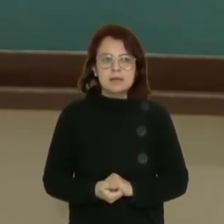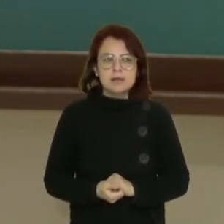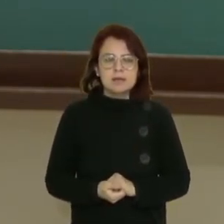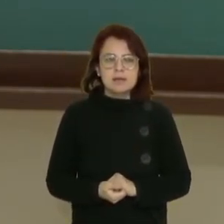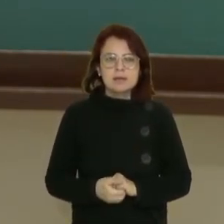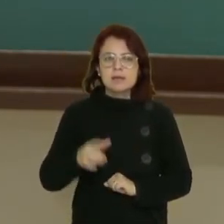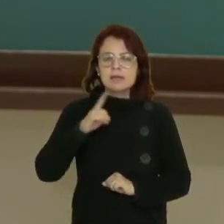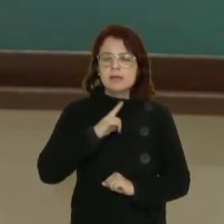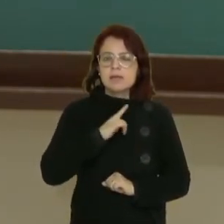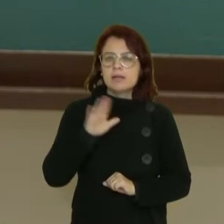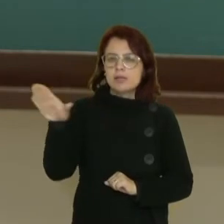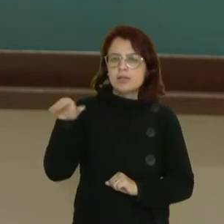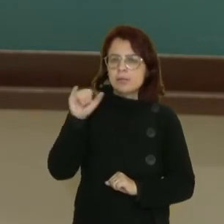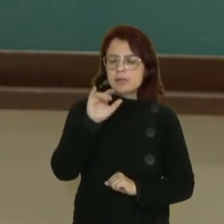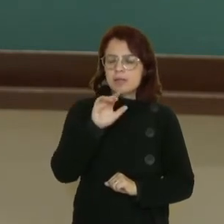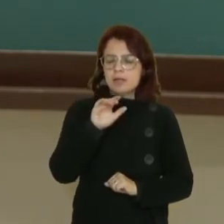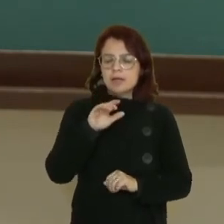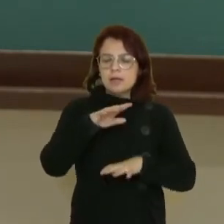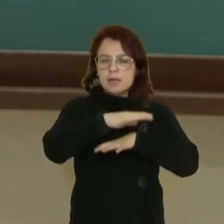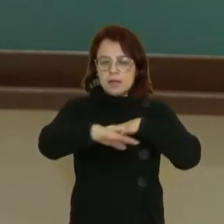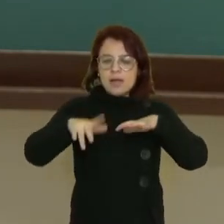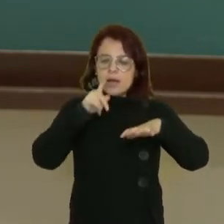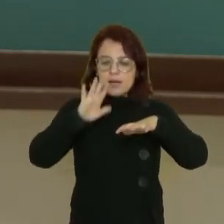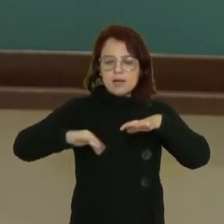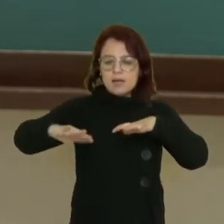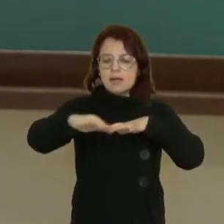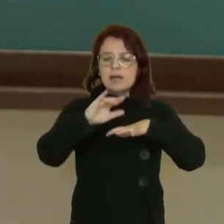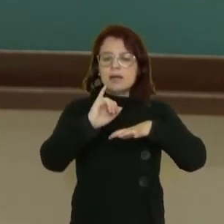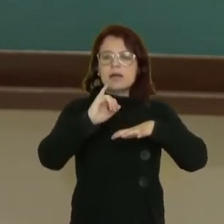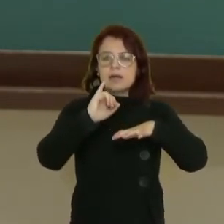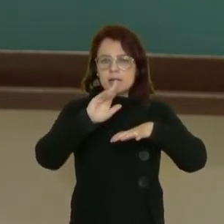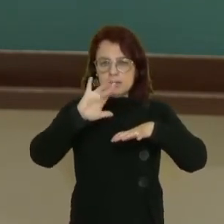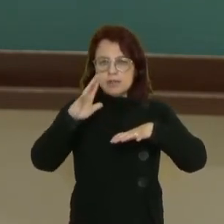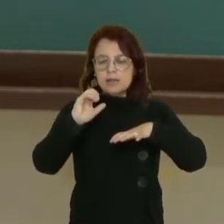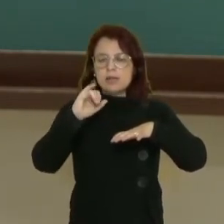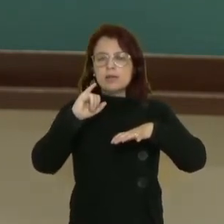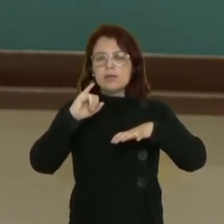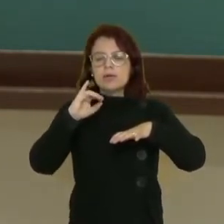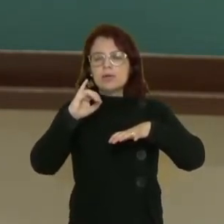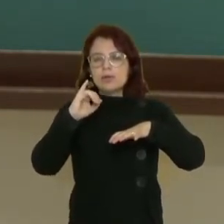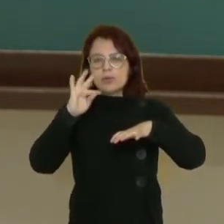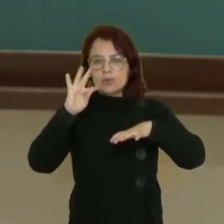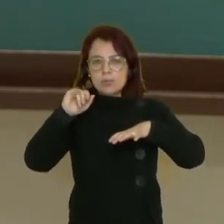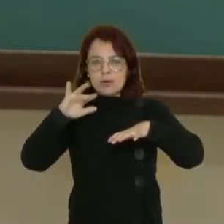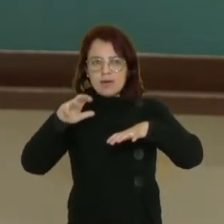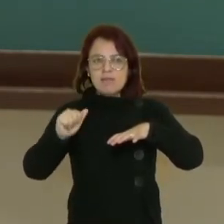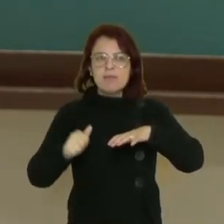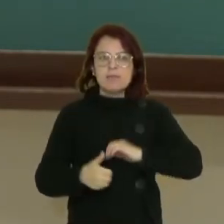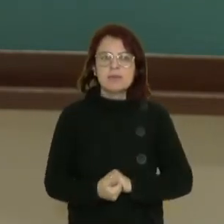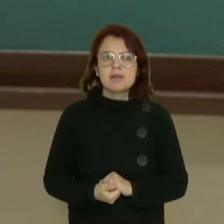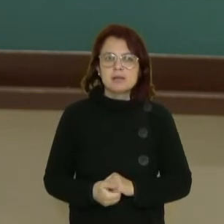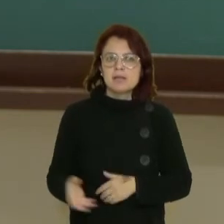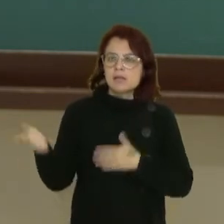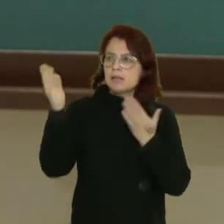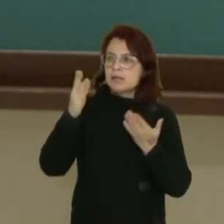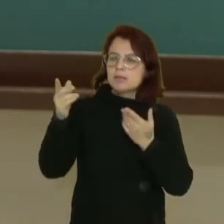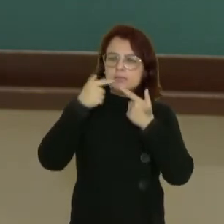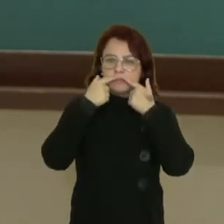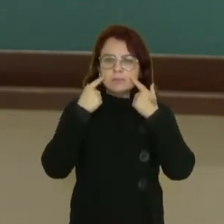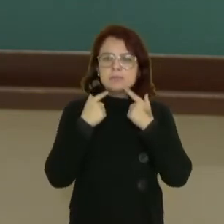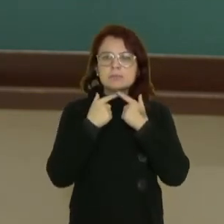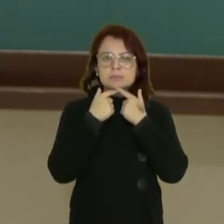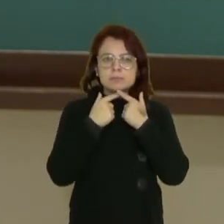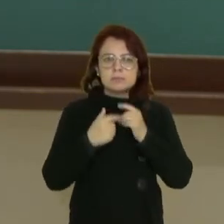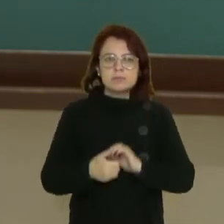tupava. Alguns historiadores relacionavam o Tchumé com o Santomé, porque ele era um homem indígena com barba. Mas